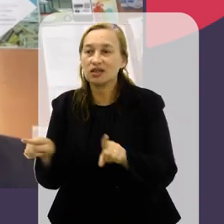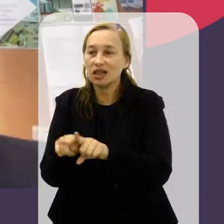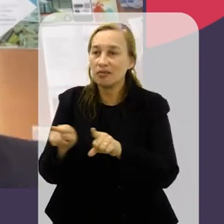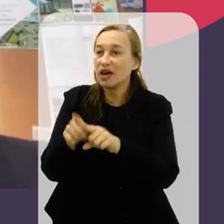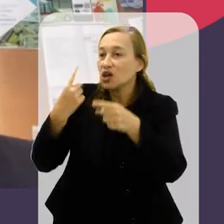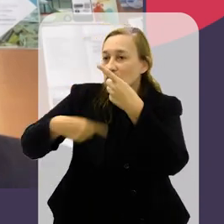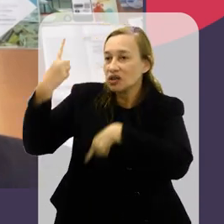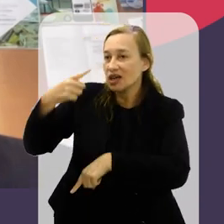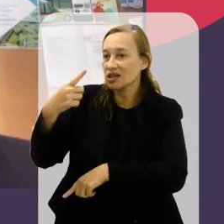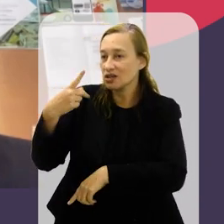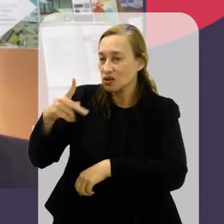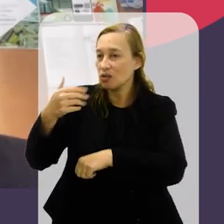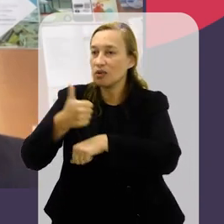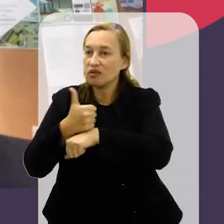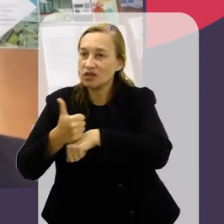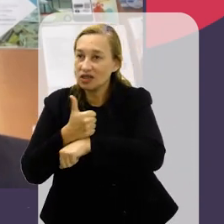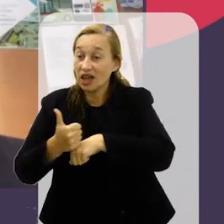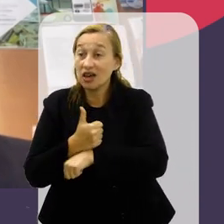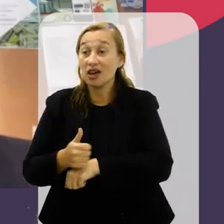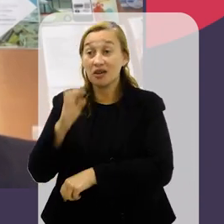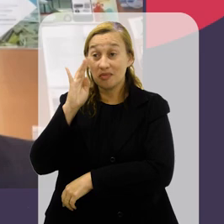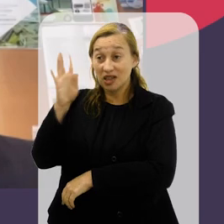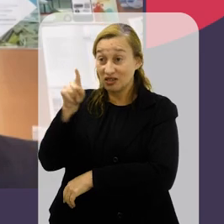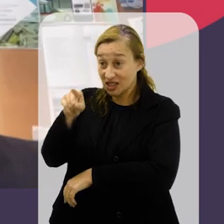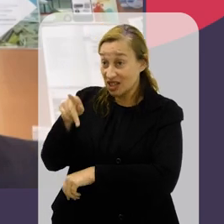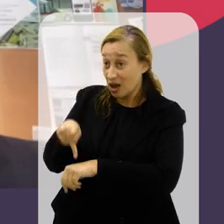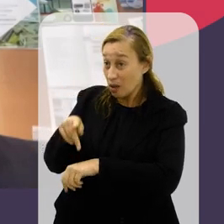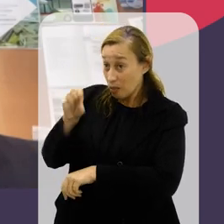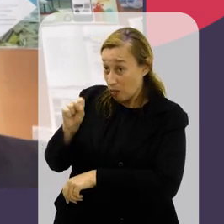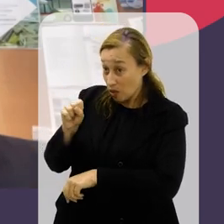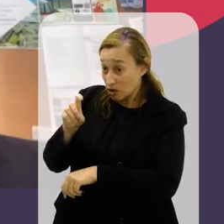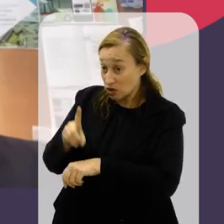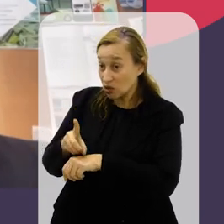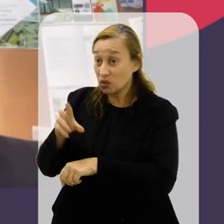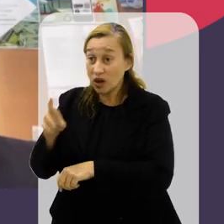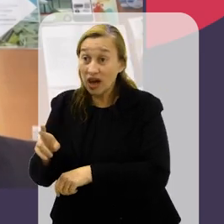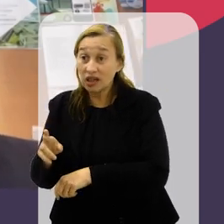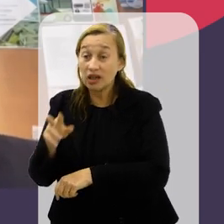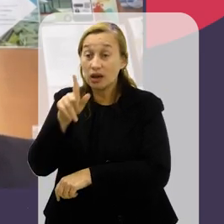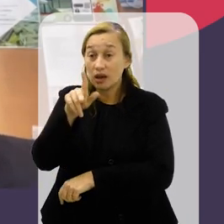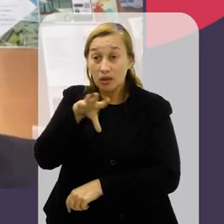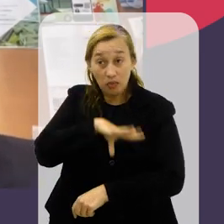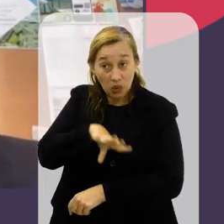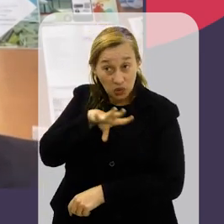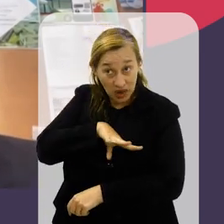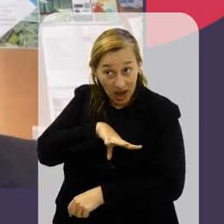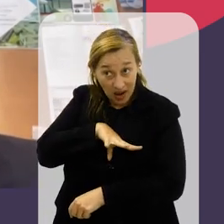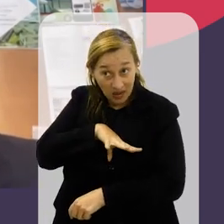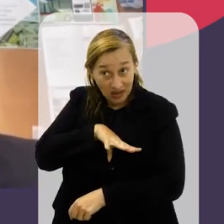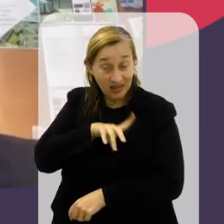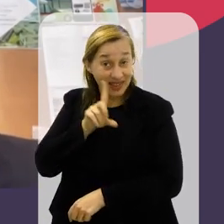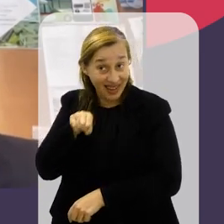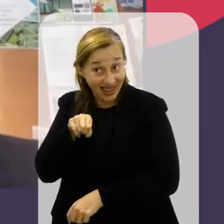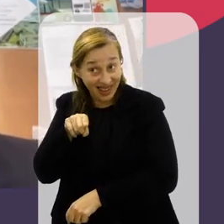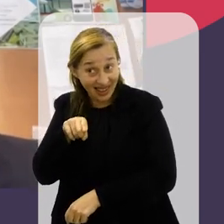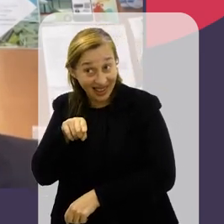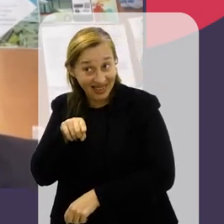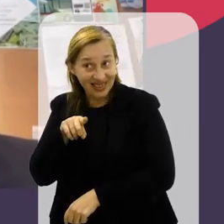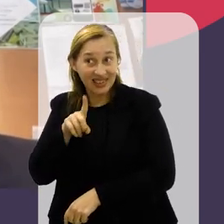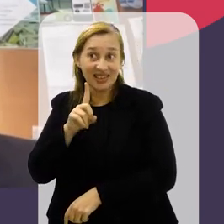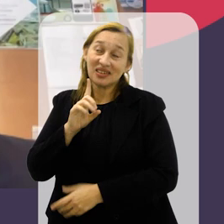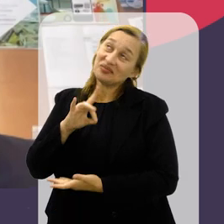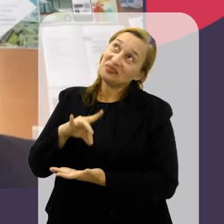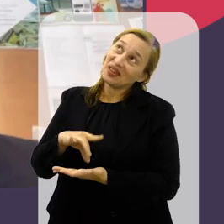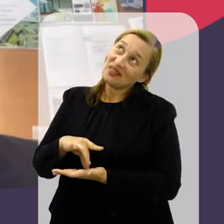mestrado. Vinícius, também sucesso aí na tua carreira. Imagino que você está fazendo um pós-doutorado aí em